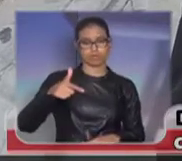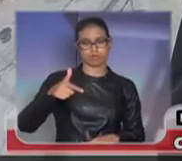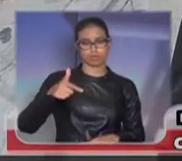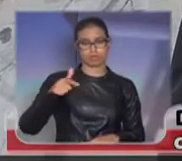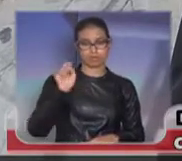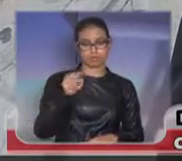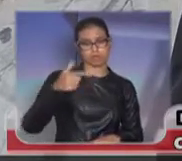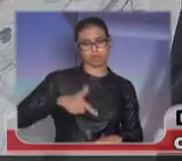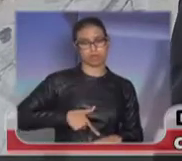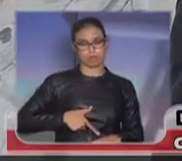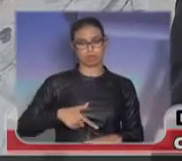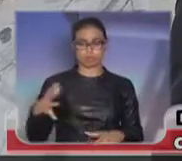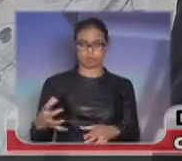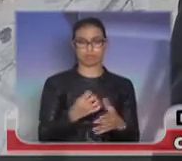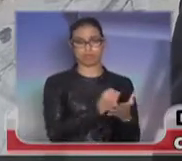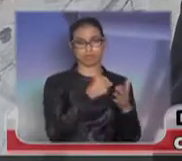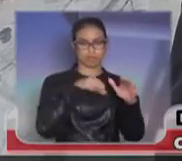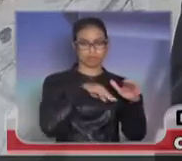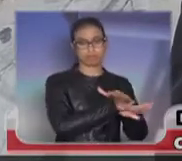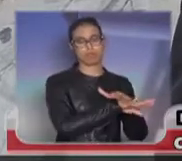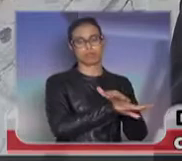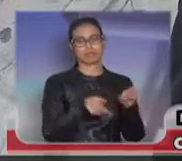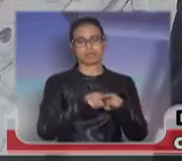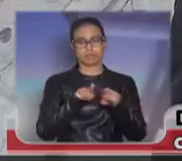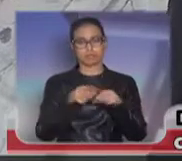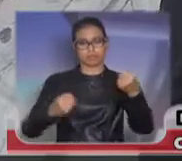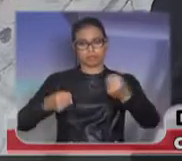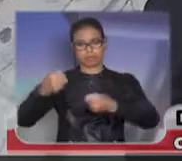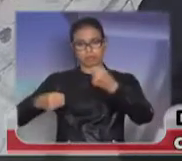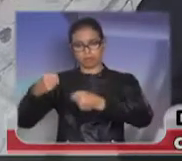apreendidas, 90 mil veículos recuperados,